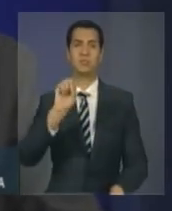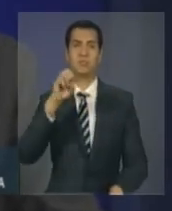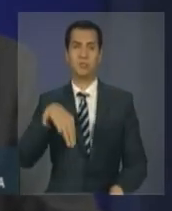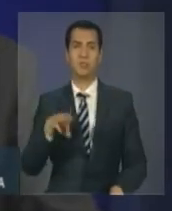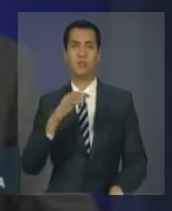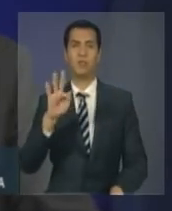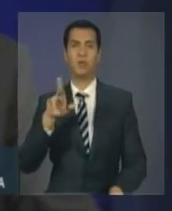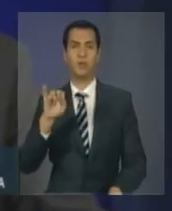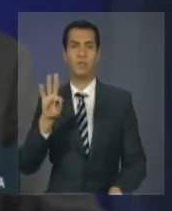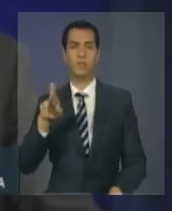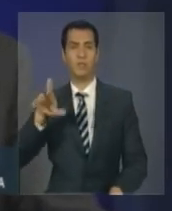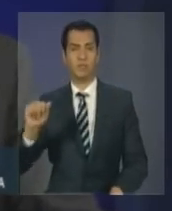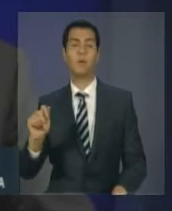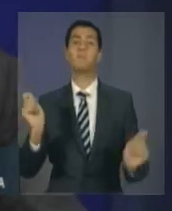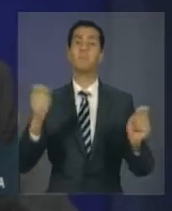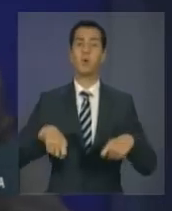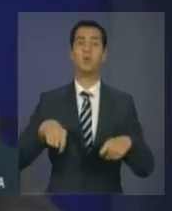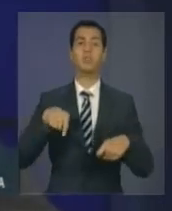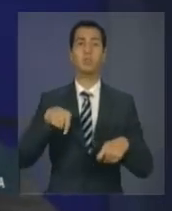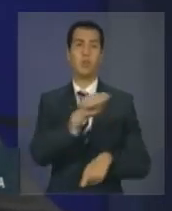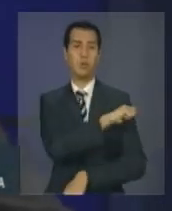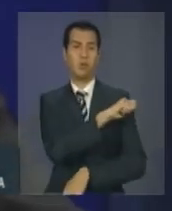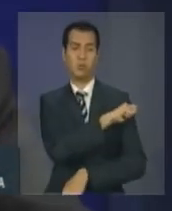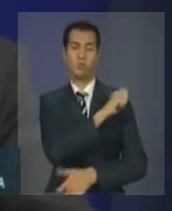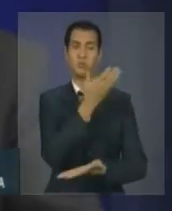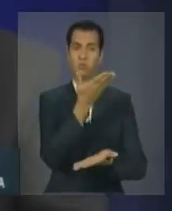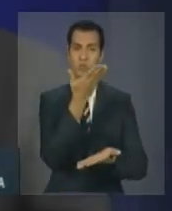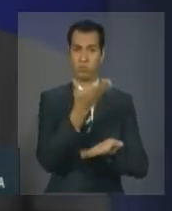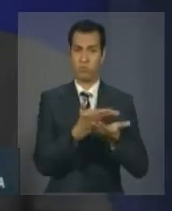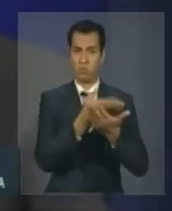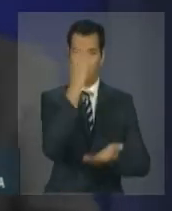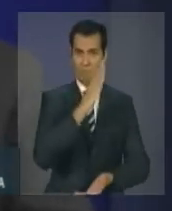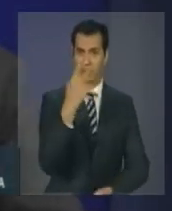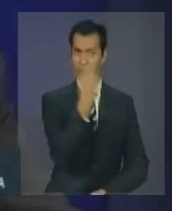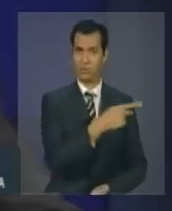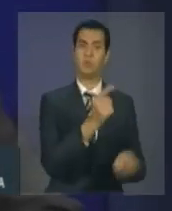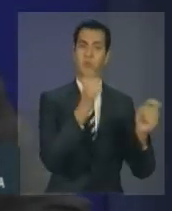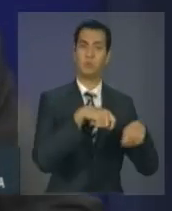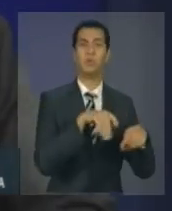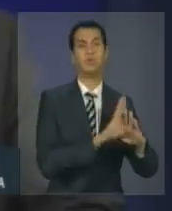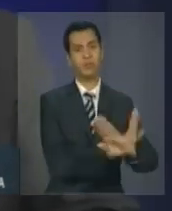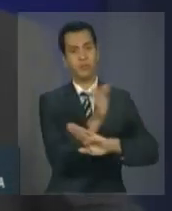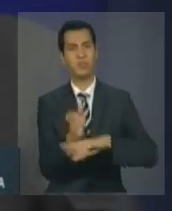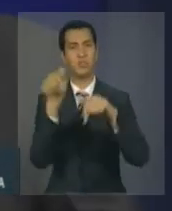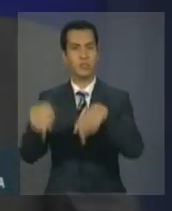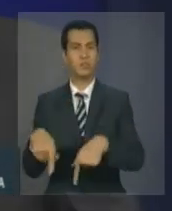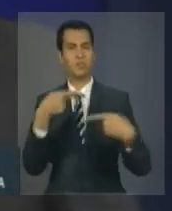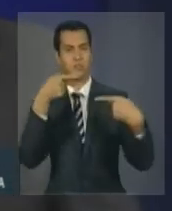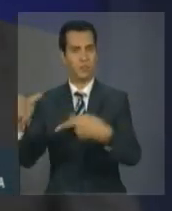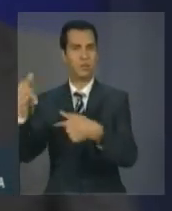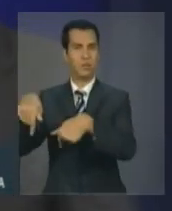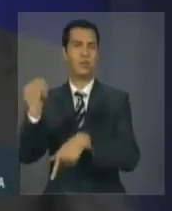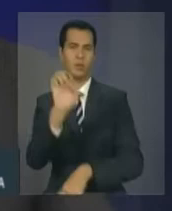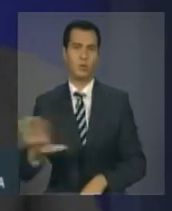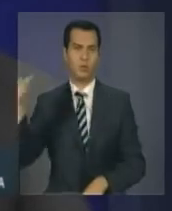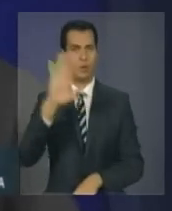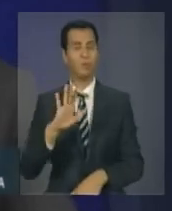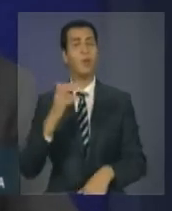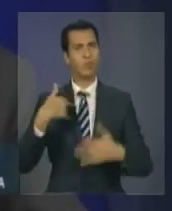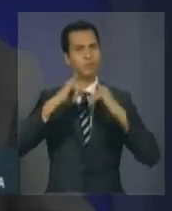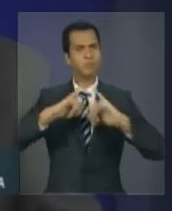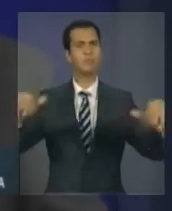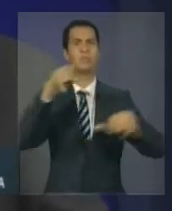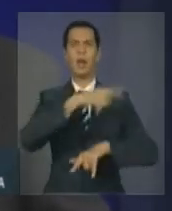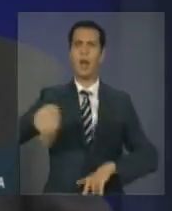para os estudantes brasileiros virem para a Europa. Eu queria dizer aos estudantes brasileiros que são bem-vindos na Europa. Já temos